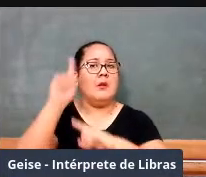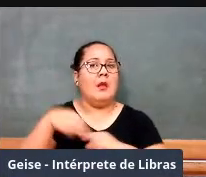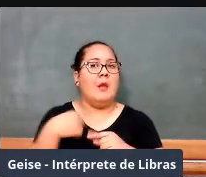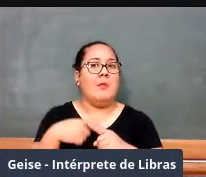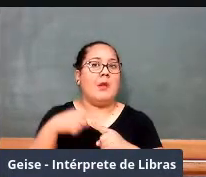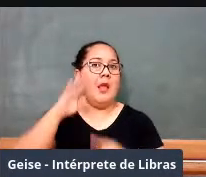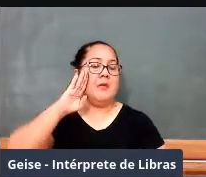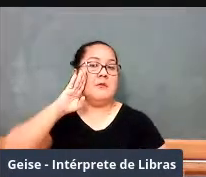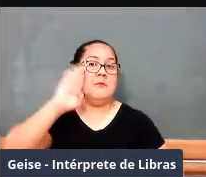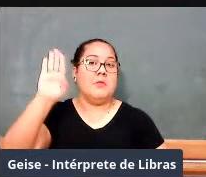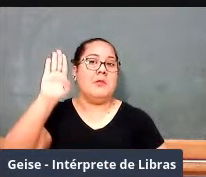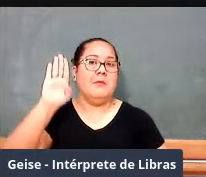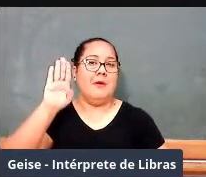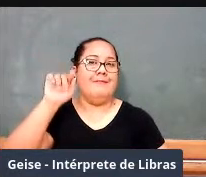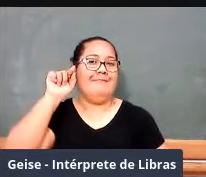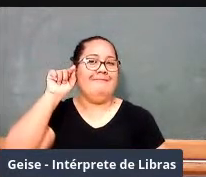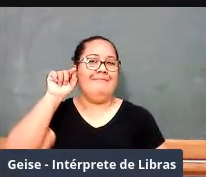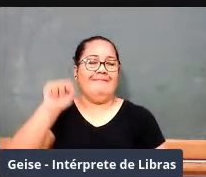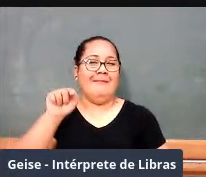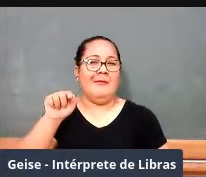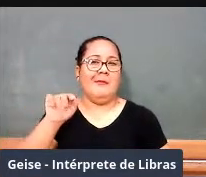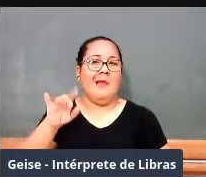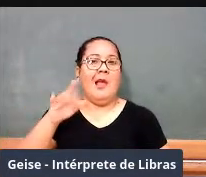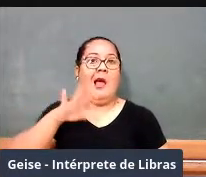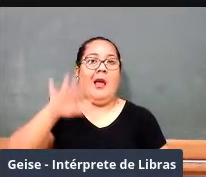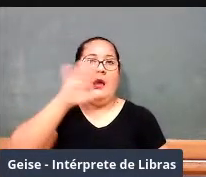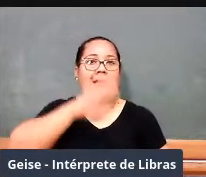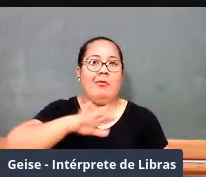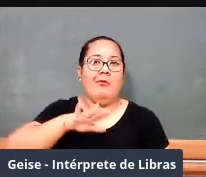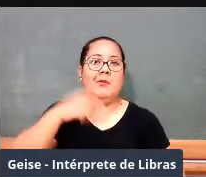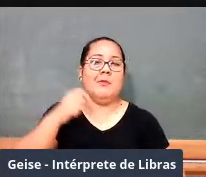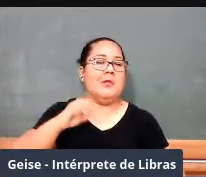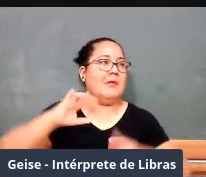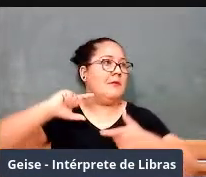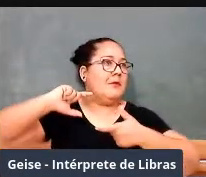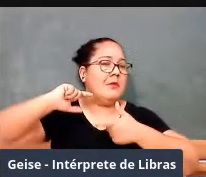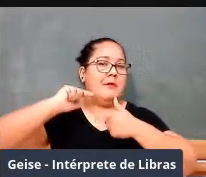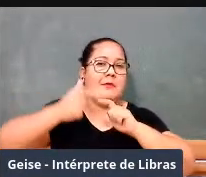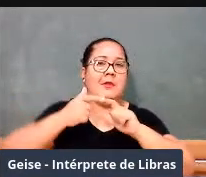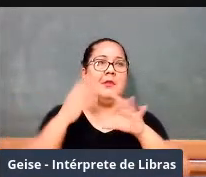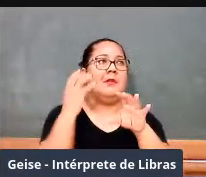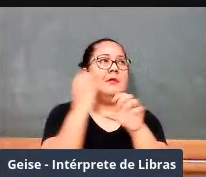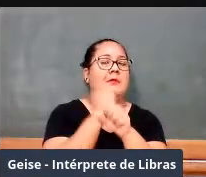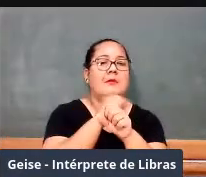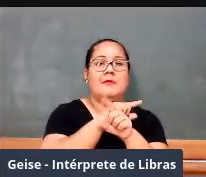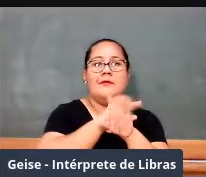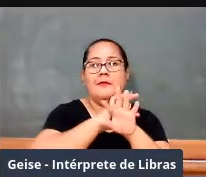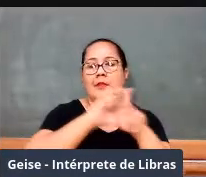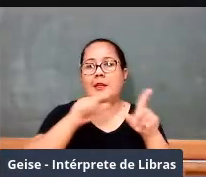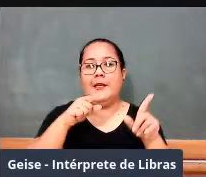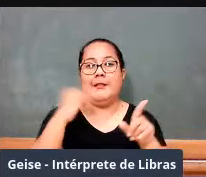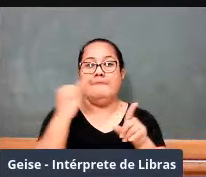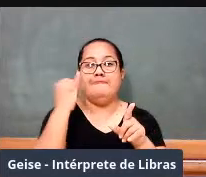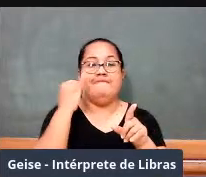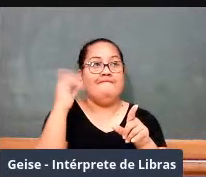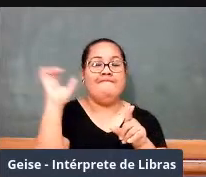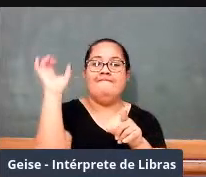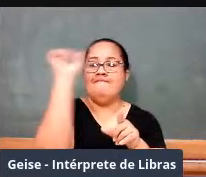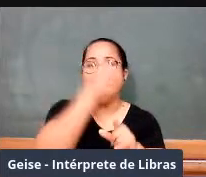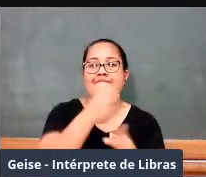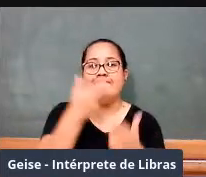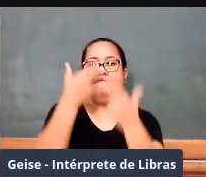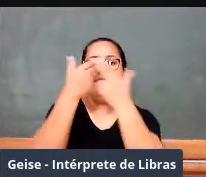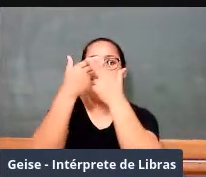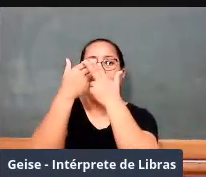protagonismo e, no fundo, engoliria a geometria, engoliria a aritmética. Então, o Jean Deodonet escreve aí